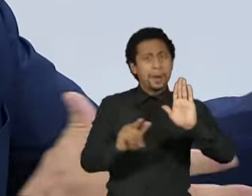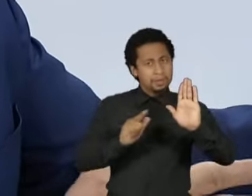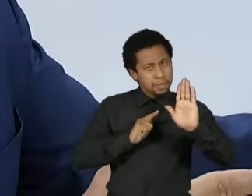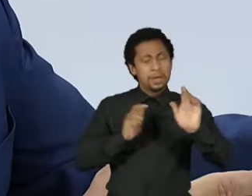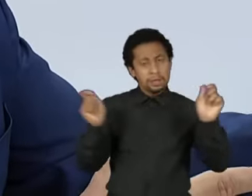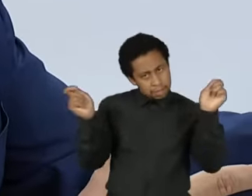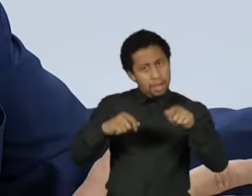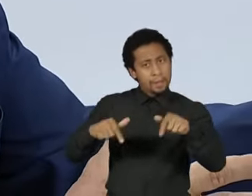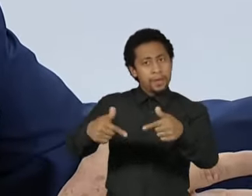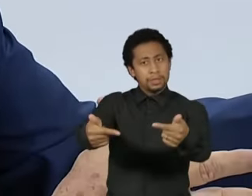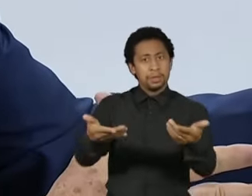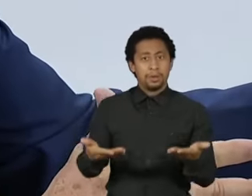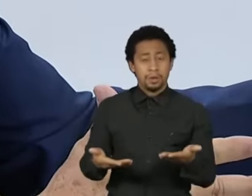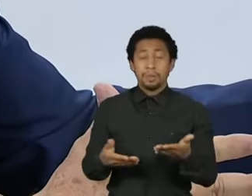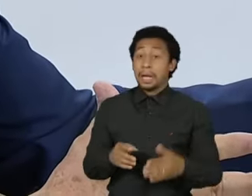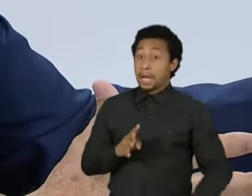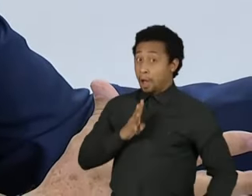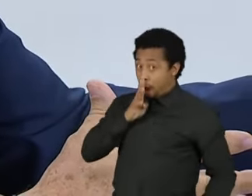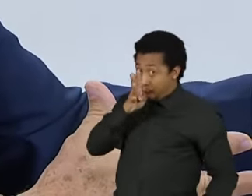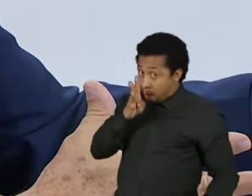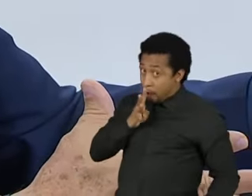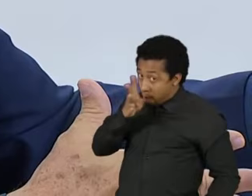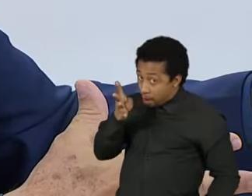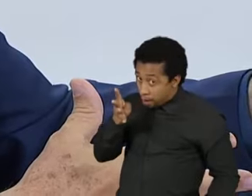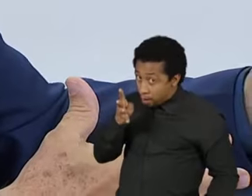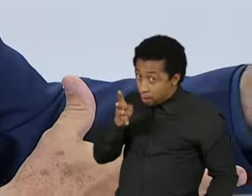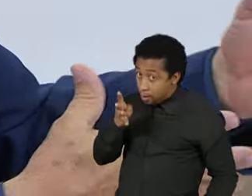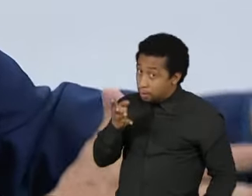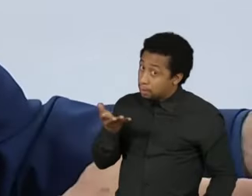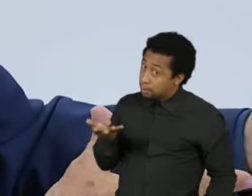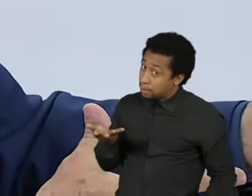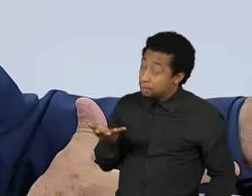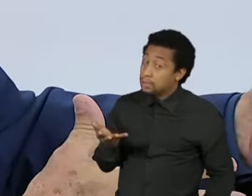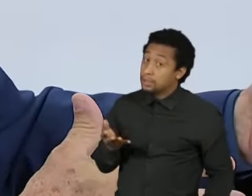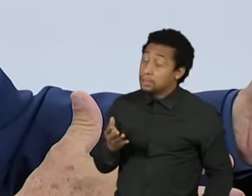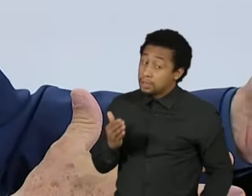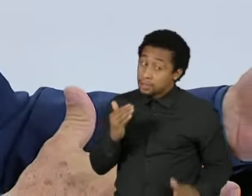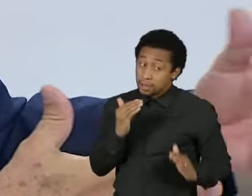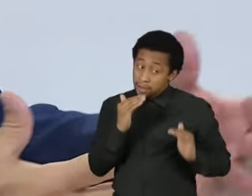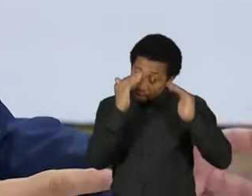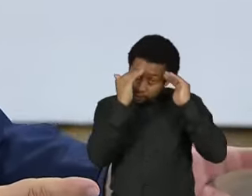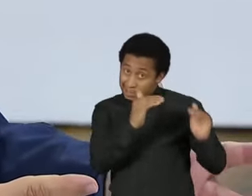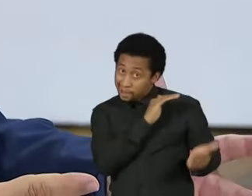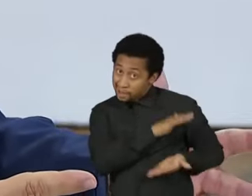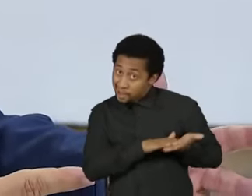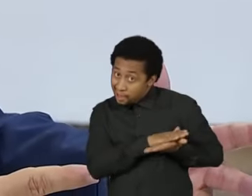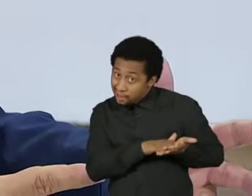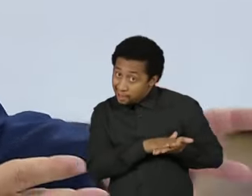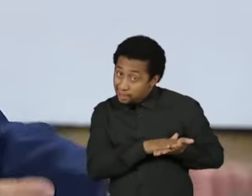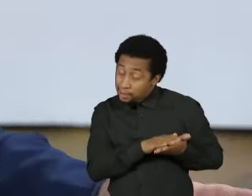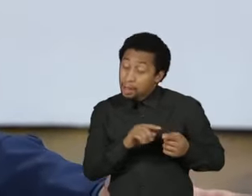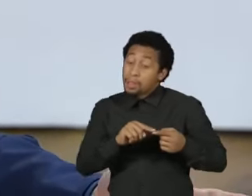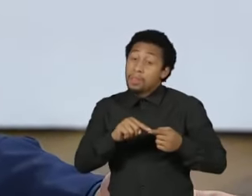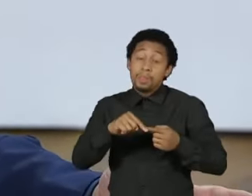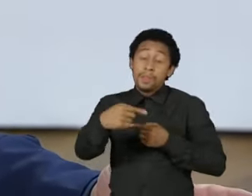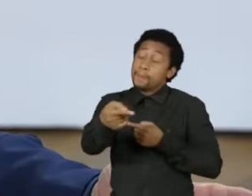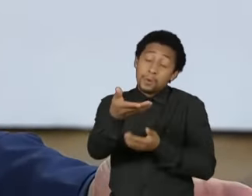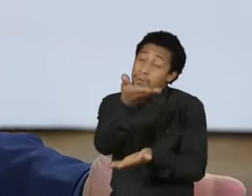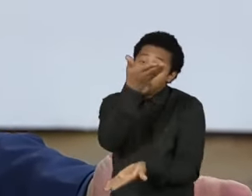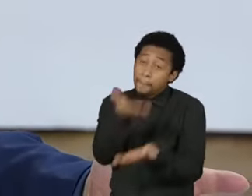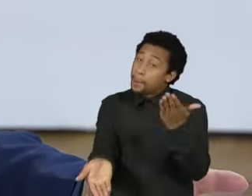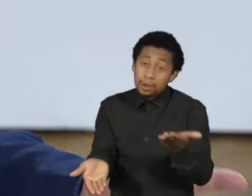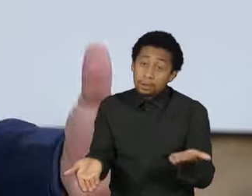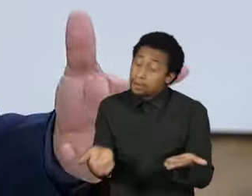flertar com a indisciplina, depois perde o controle.